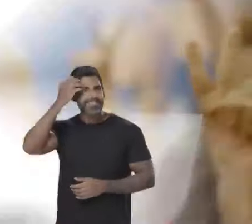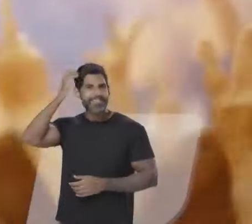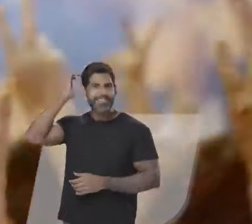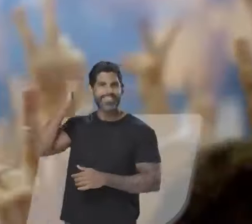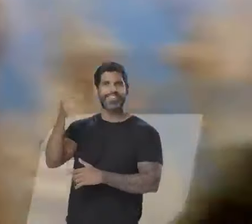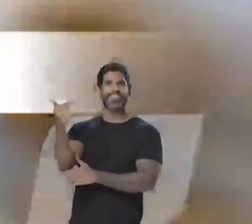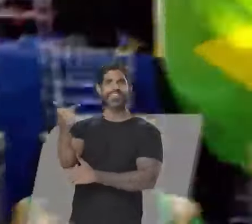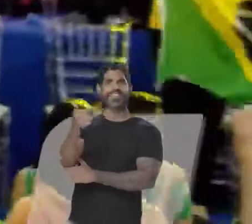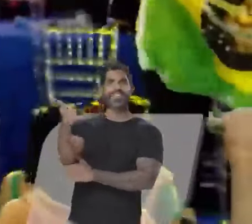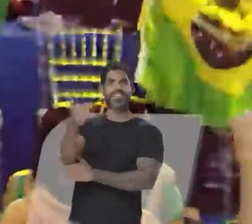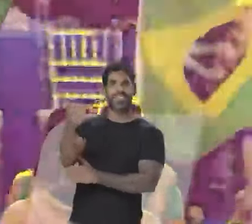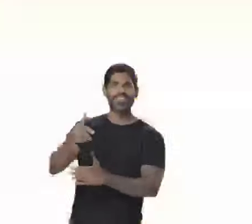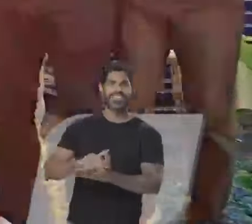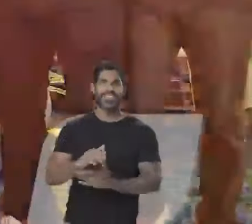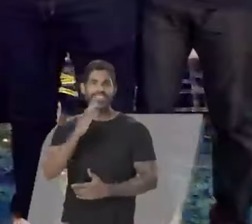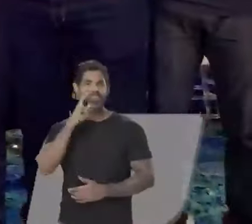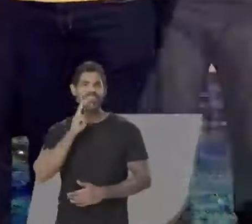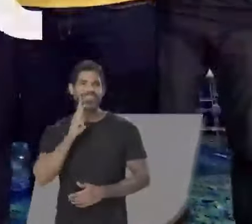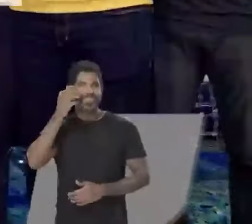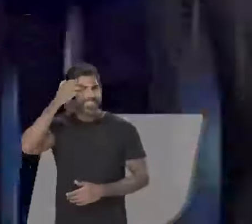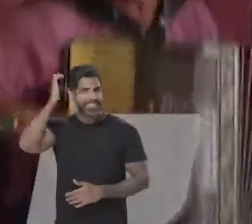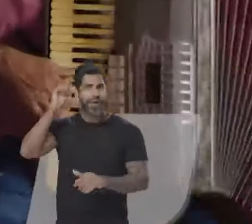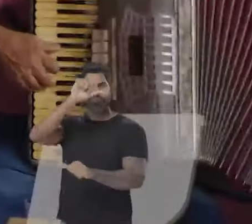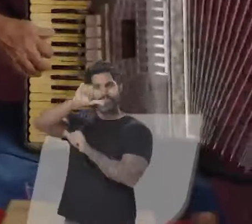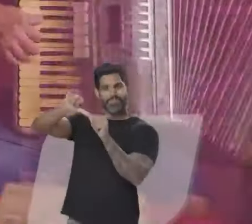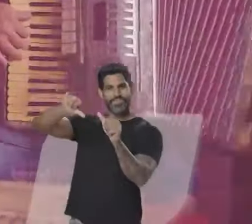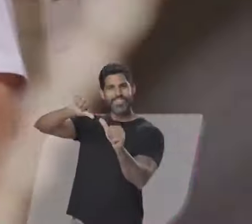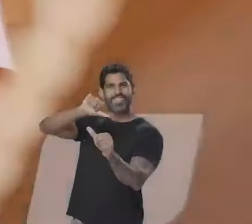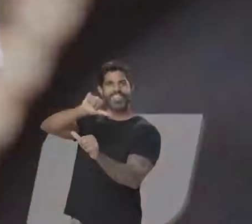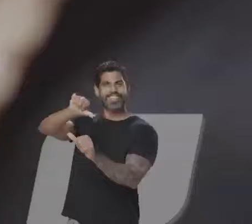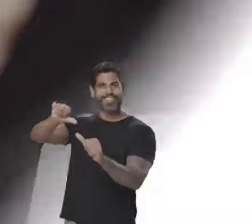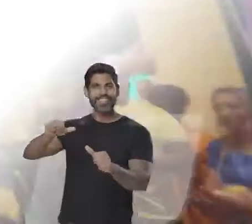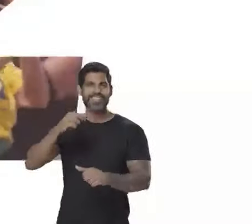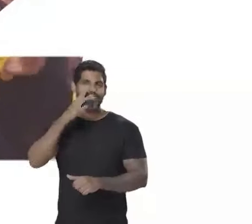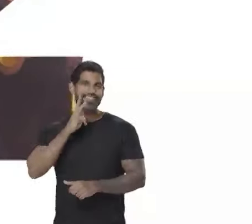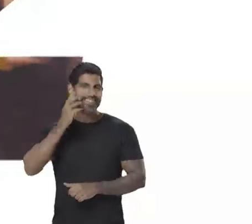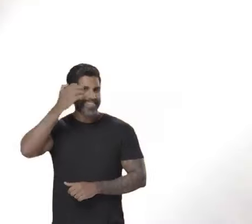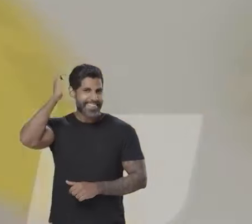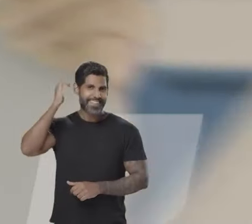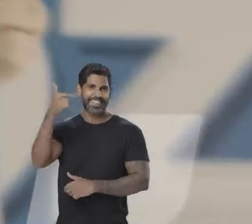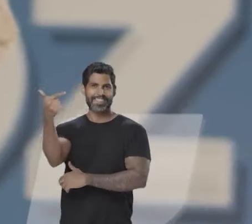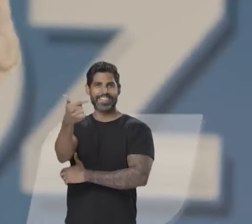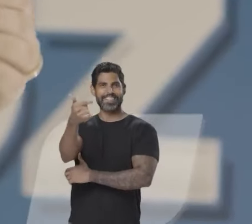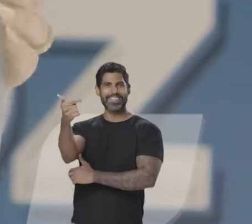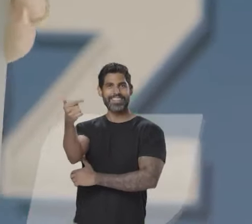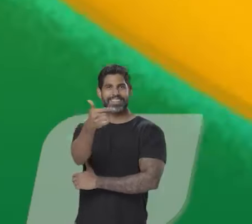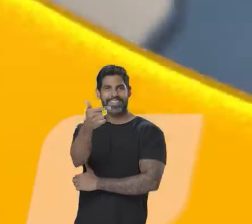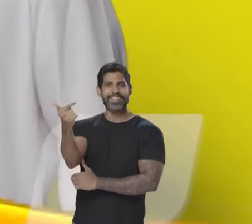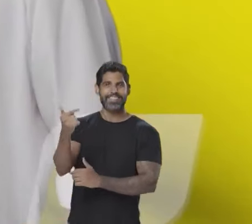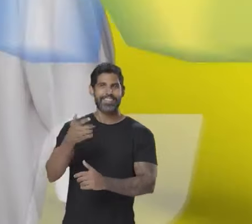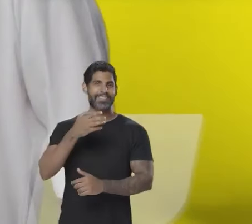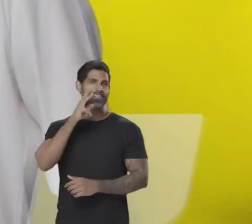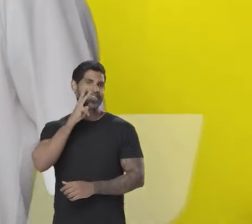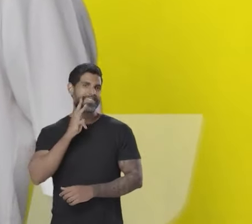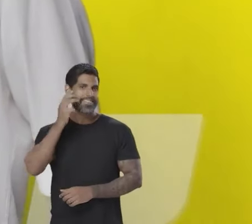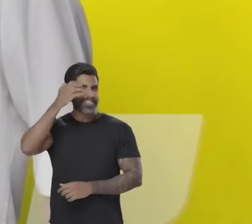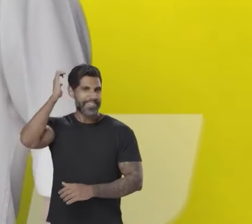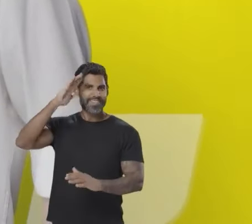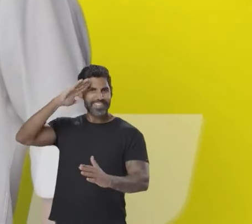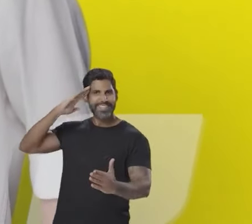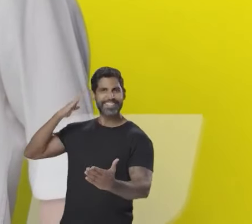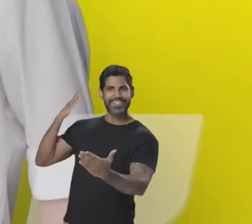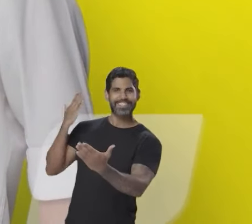joga? 22 Quem joga aí, quem joga? Pra mudar Quem joga aí, quem joga? 22 Quem joga aí, quem joga?